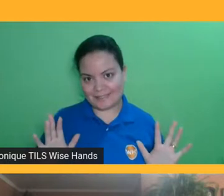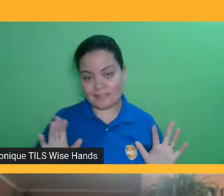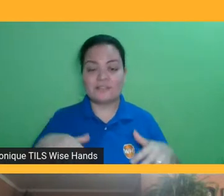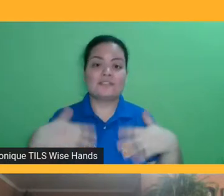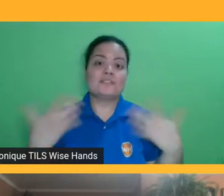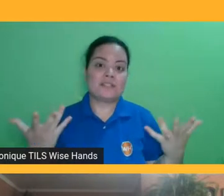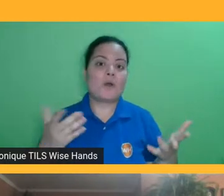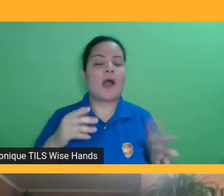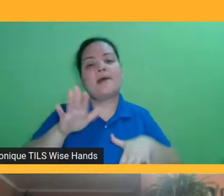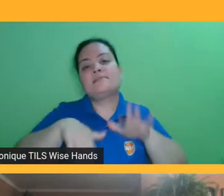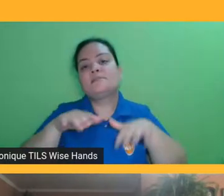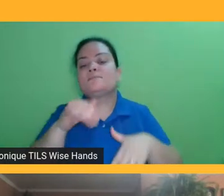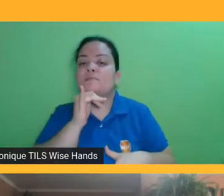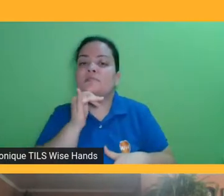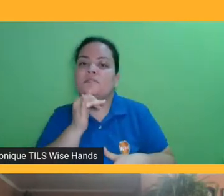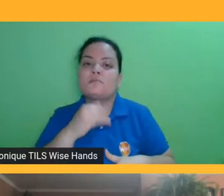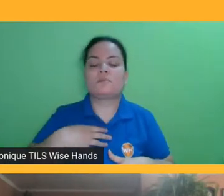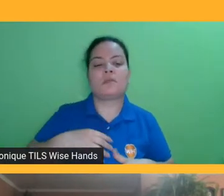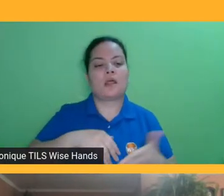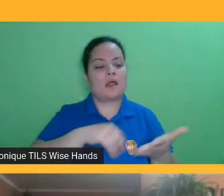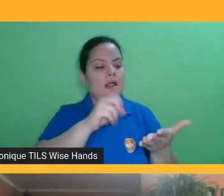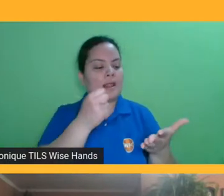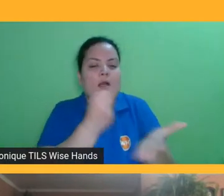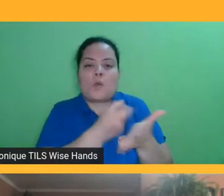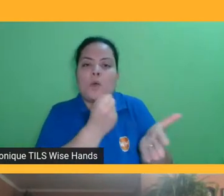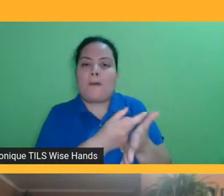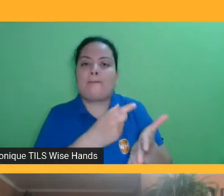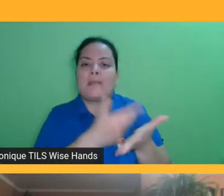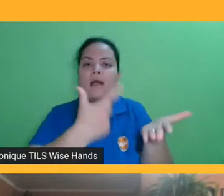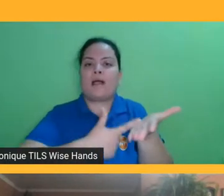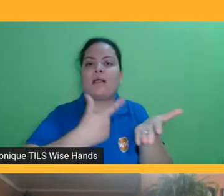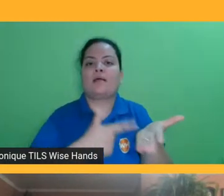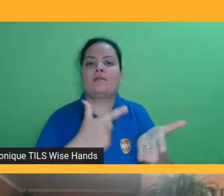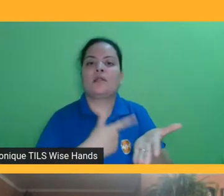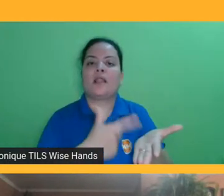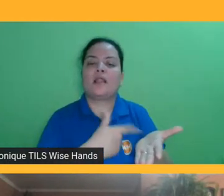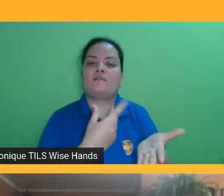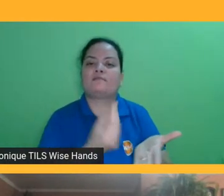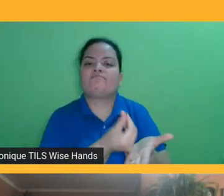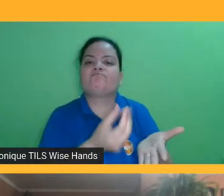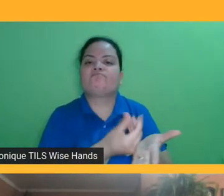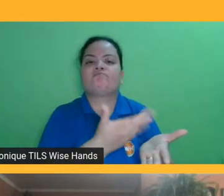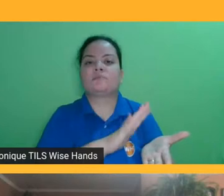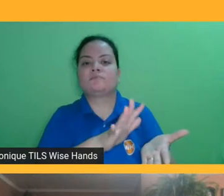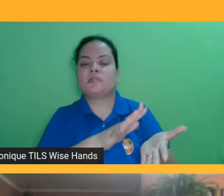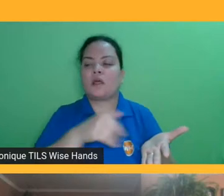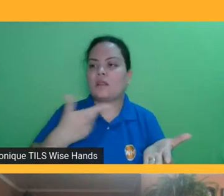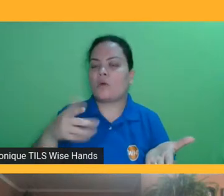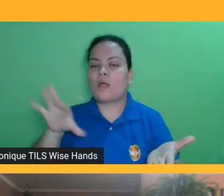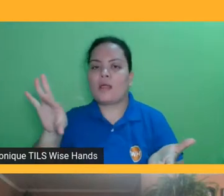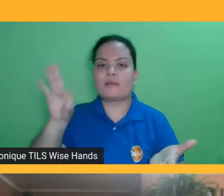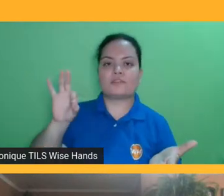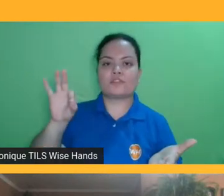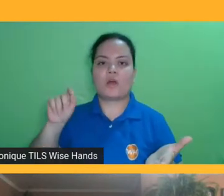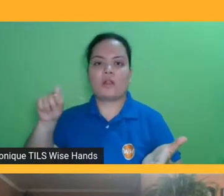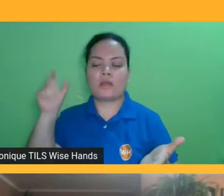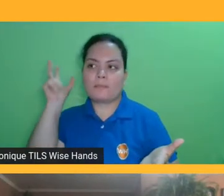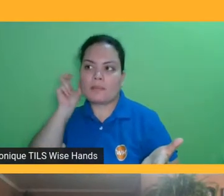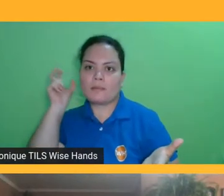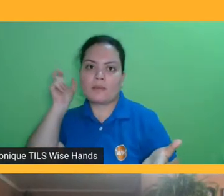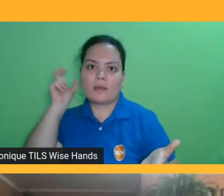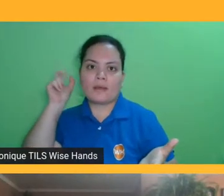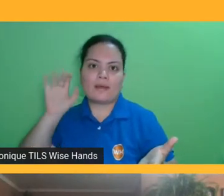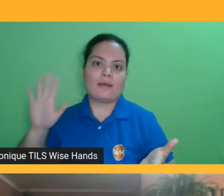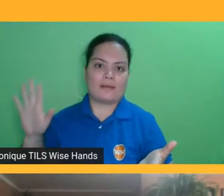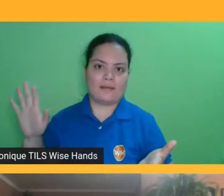como uma solução, então ela não é o público leitor que está indo para o áudio, é uma parcela de não